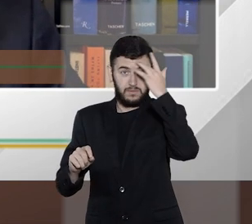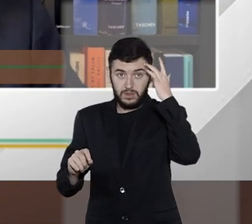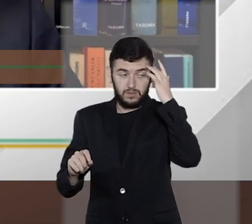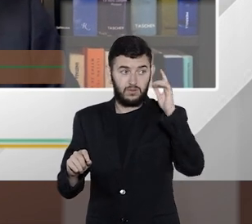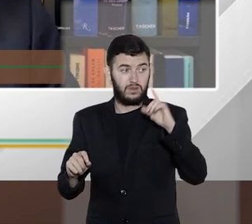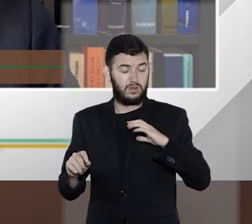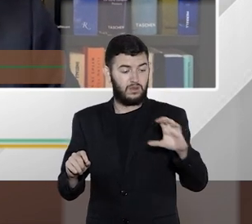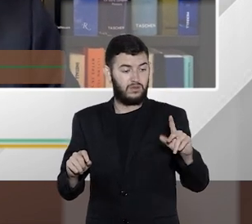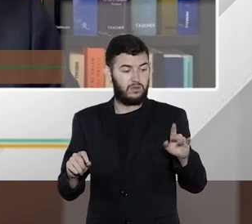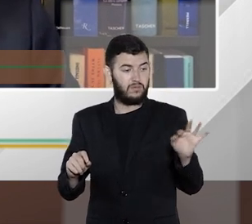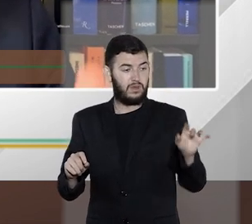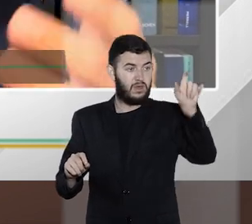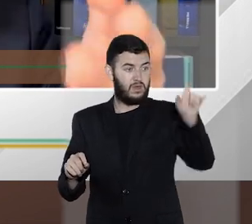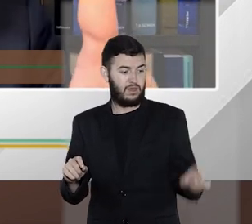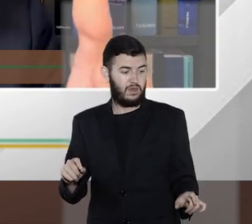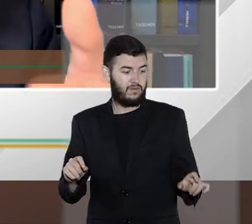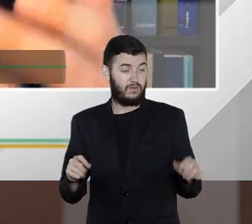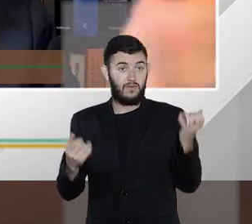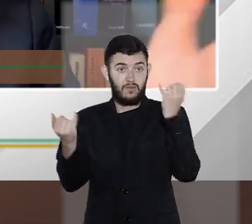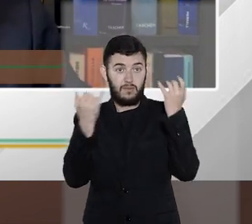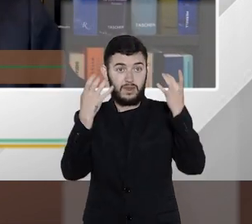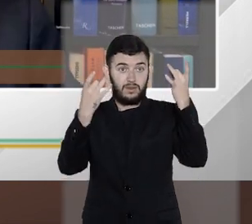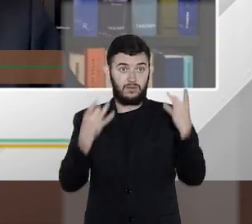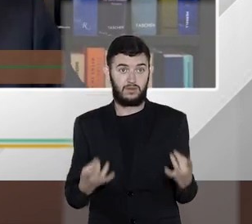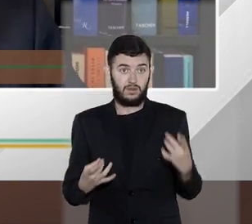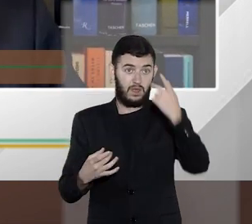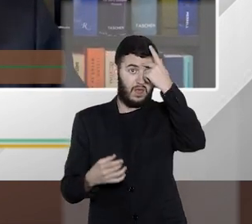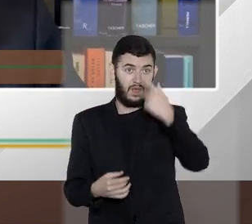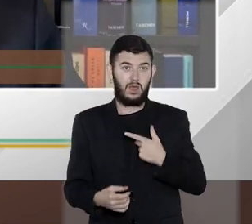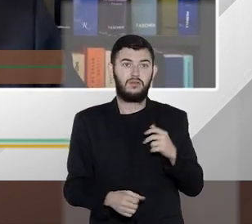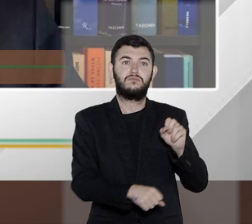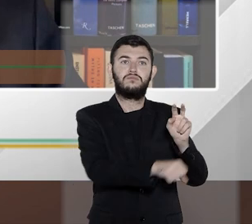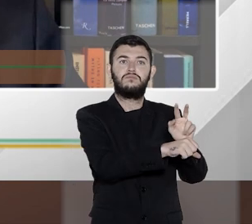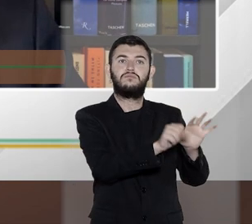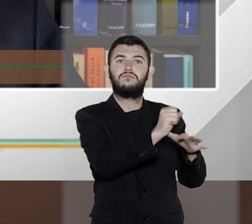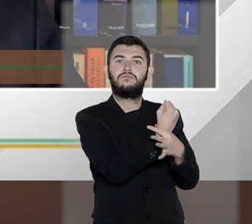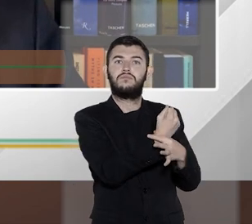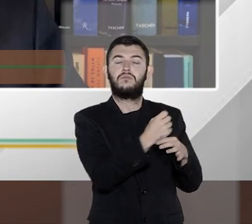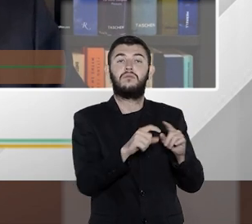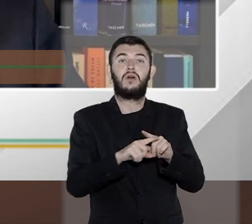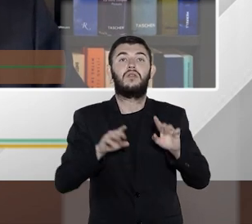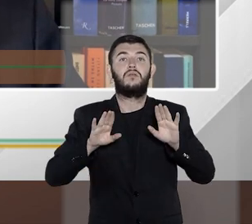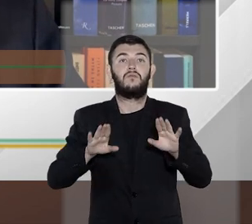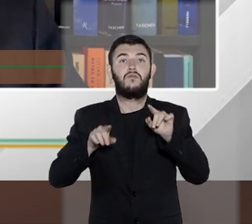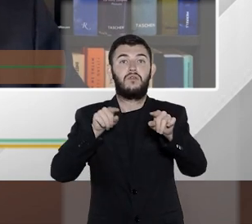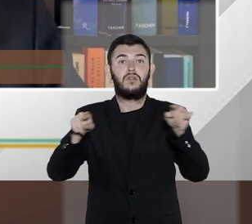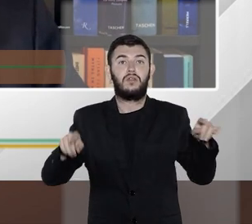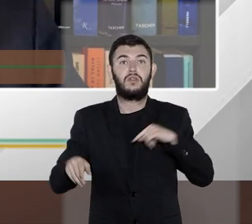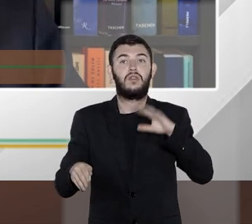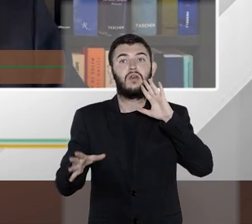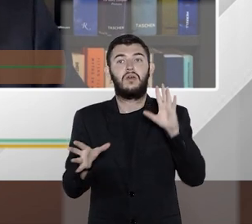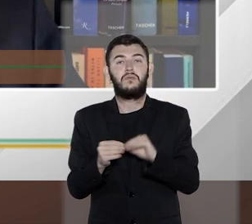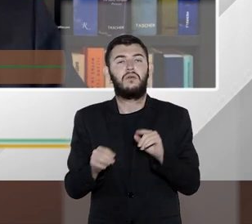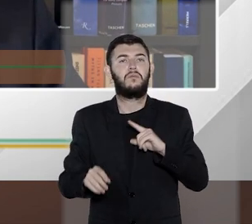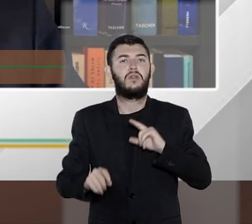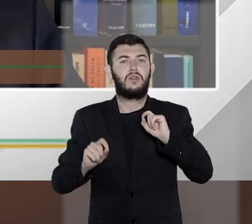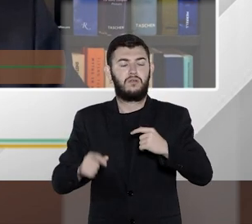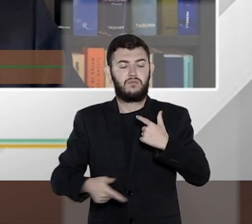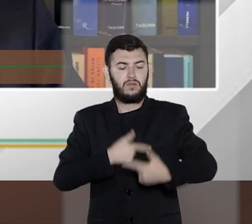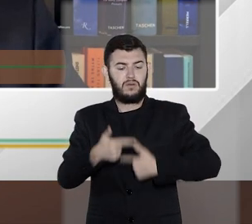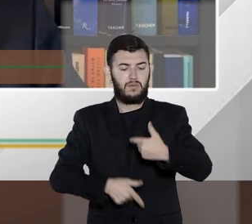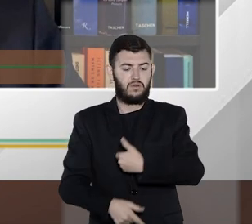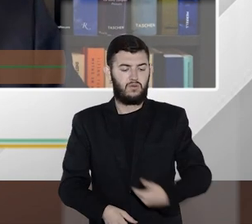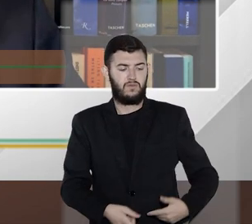ter seus dados preservados. Para não ir muito longe, todo mundo sabe que hoje, para você operar qualquer coisa dentro da